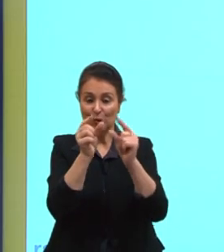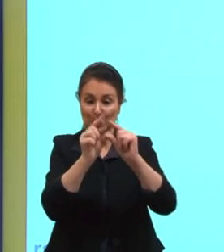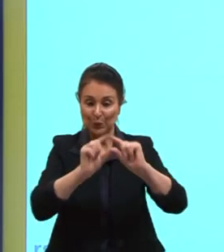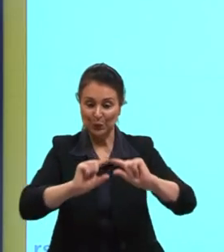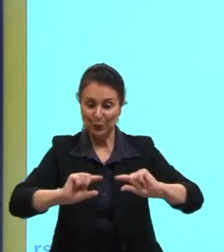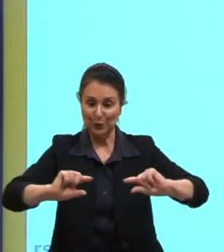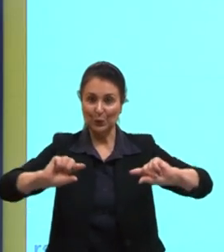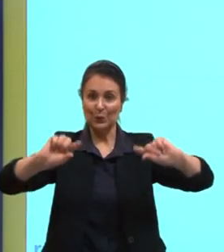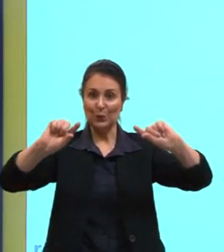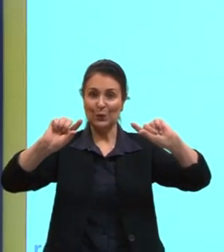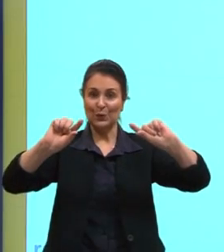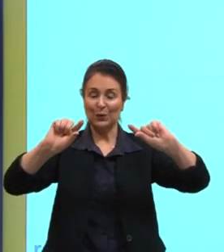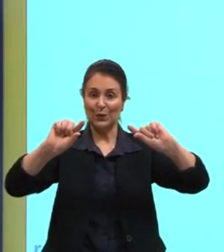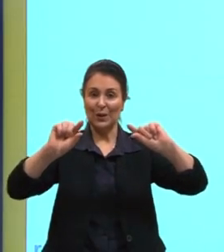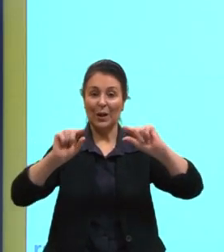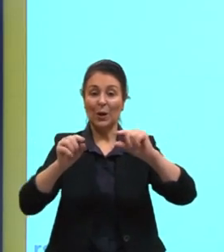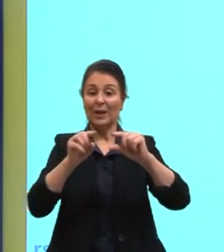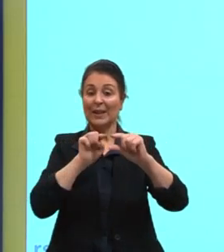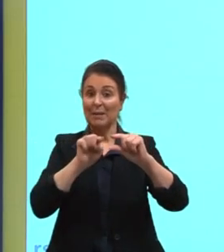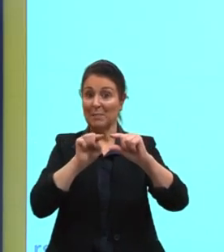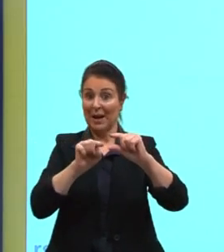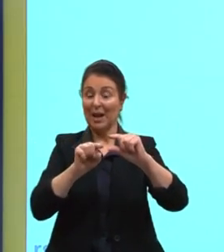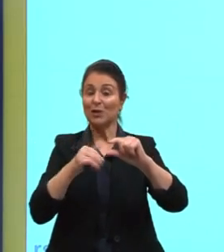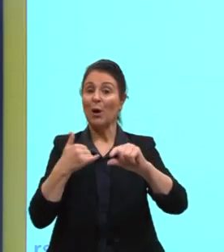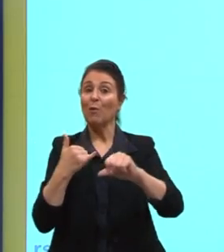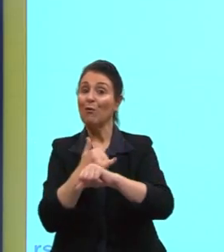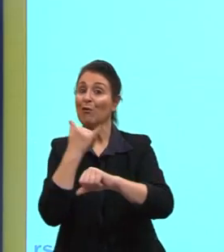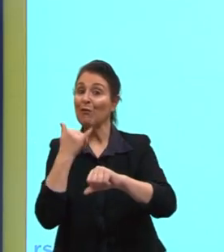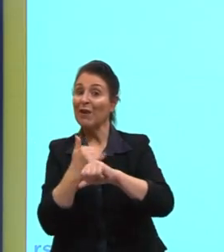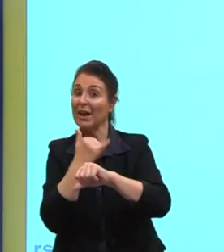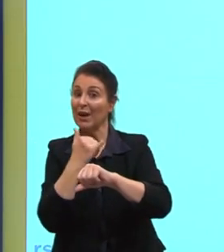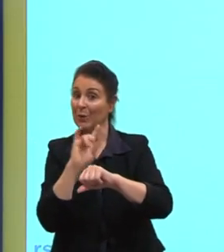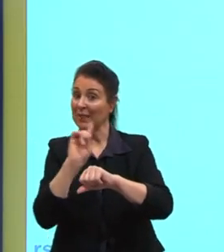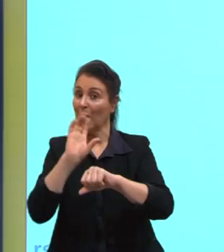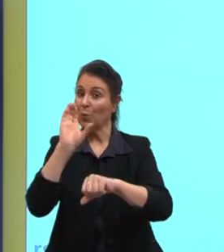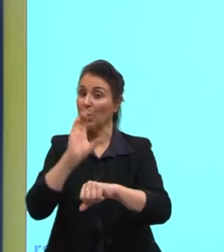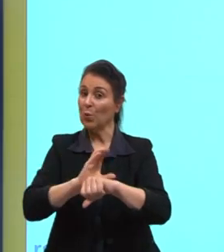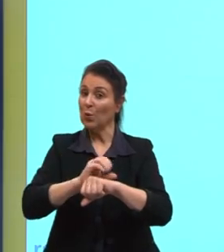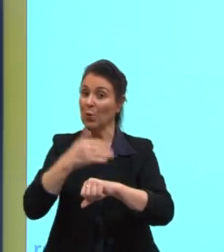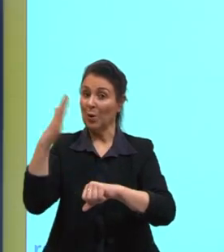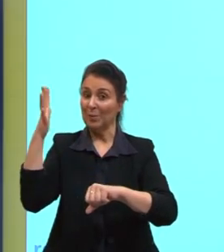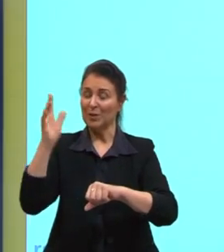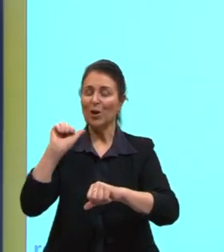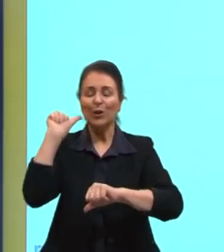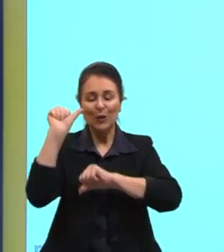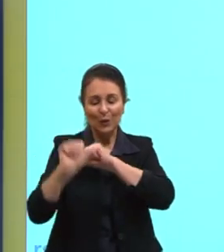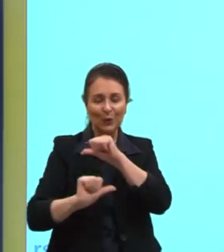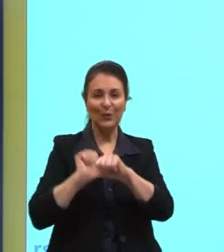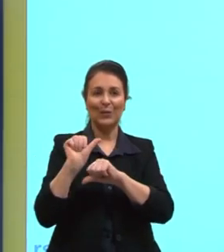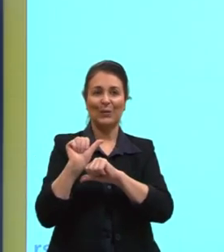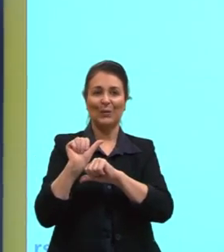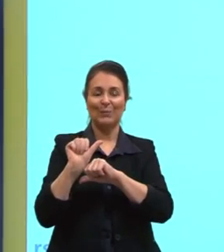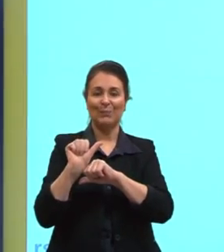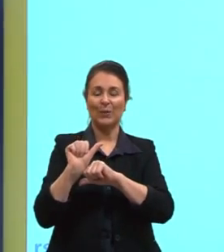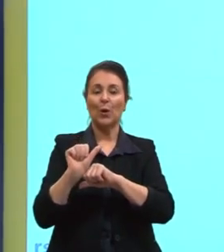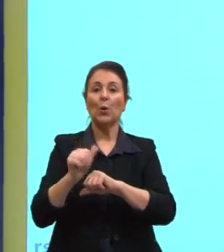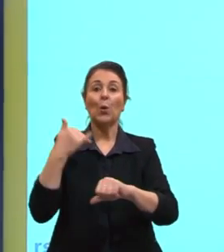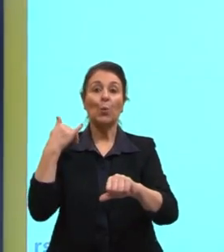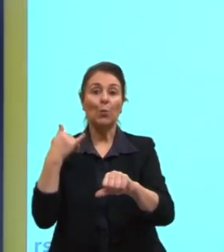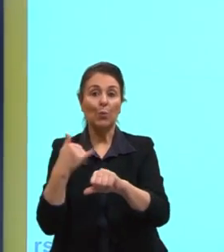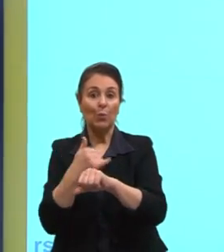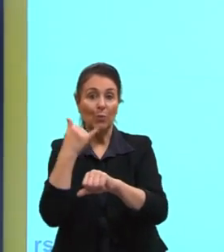ferro, e não o cobre, como está aparecendo. Então, só está invertida aqui a corzinha. o ferro